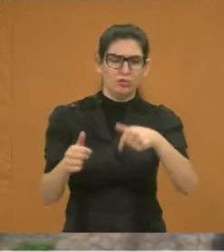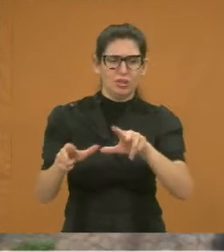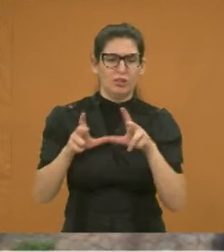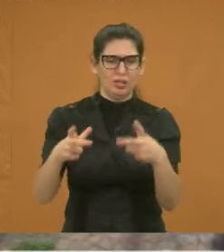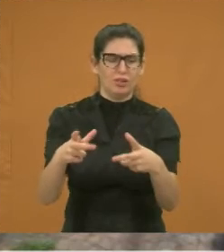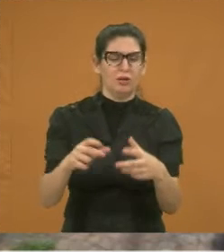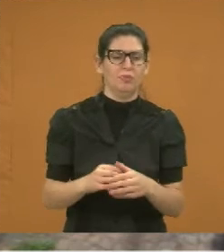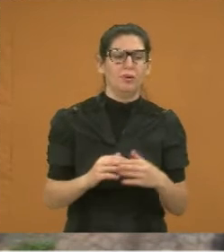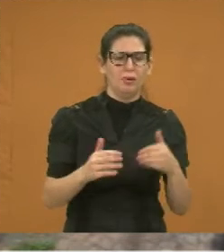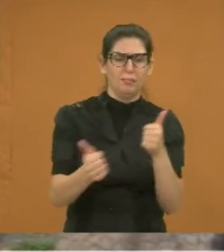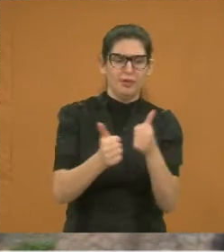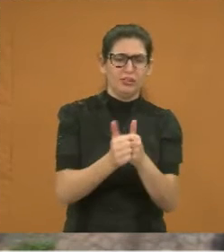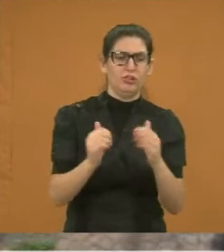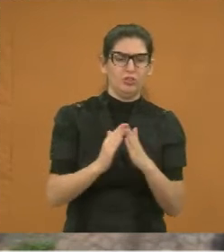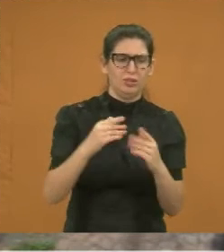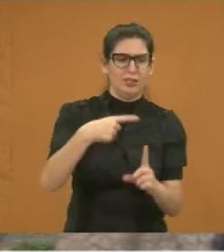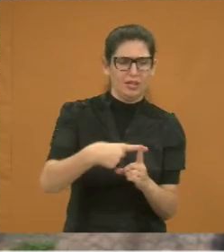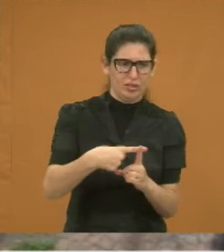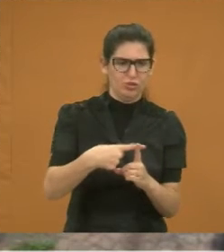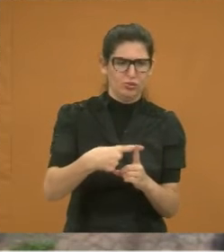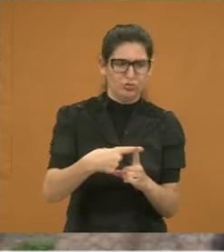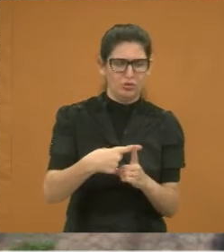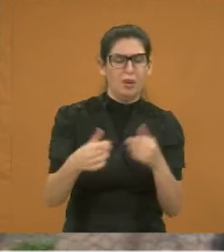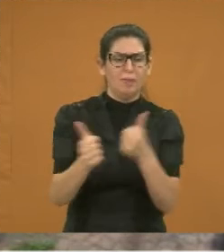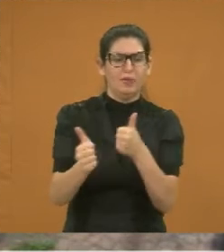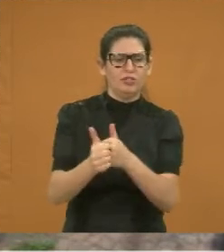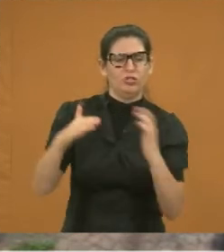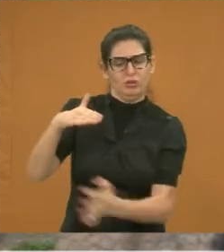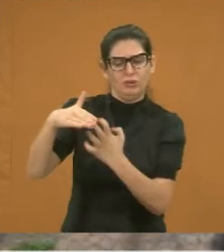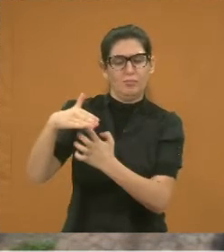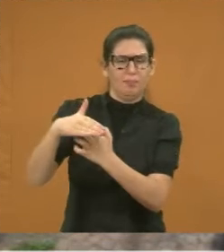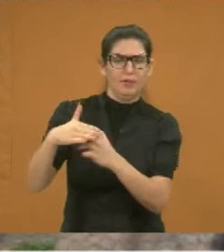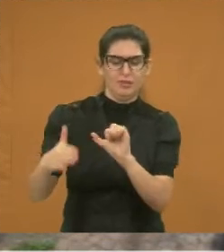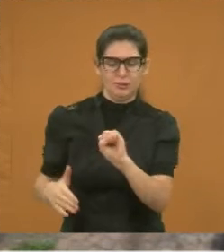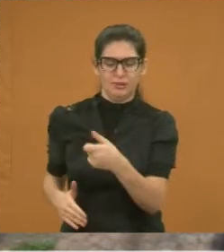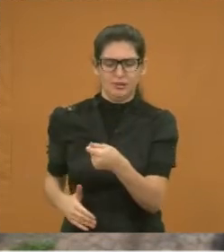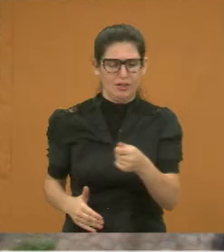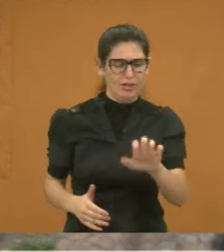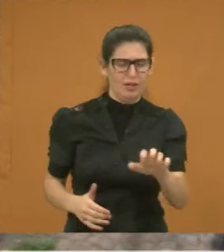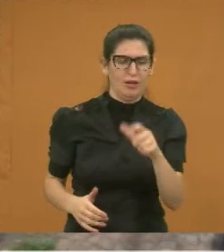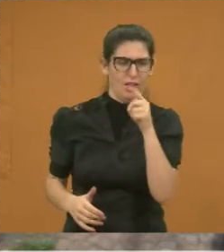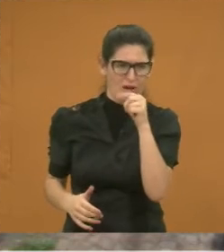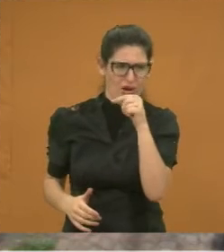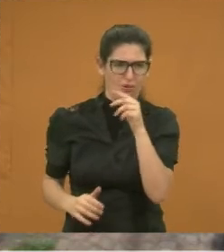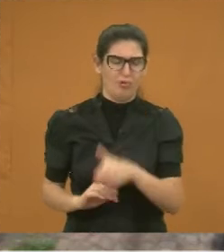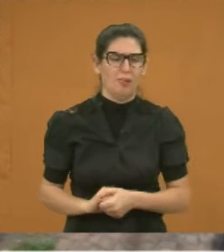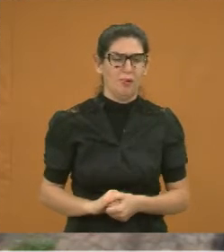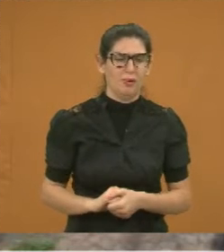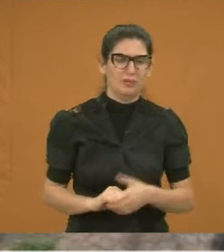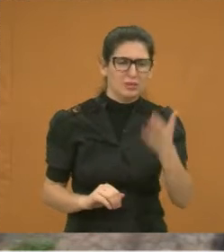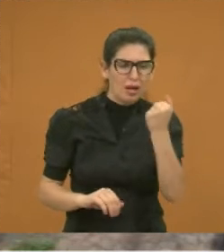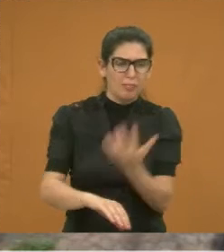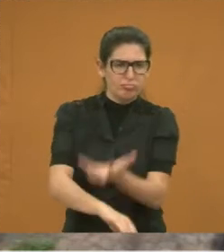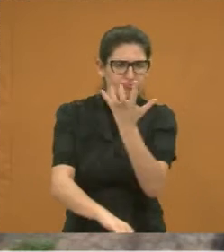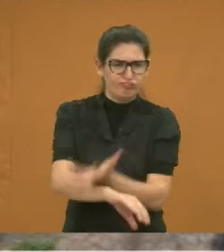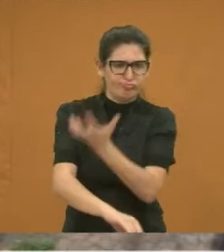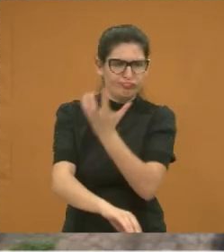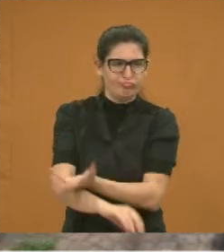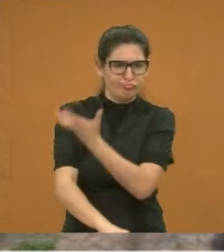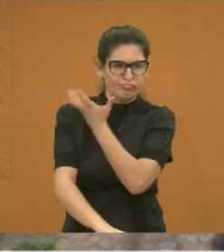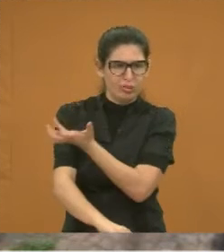daquela igreja ali, e para lado do SAI. Estão vendo aquele mato ali? Não é um mato, aquele é um espinho.